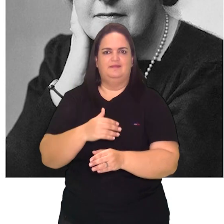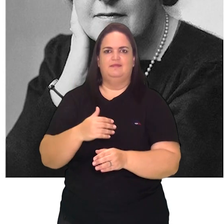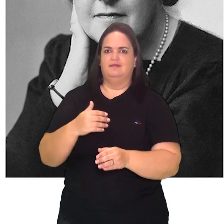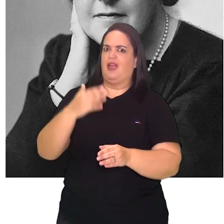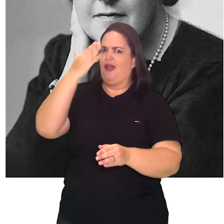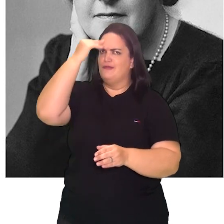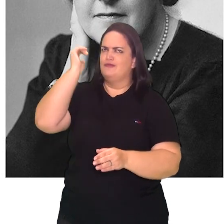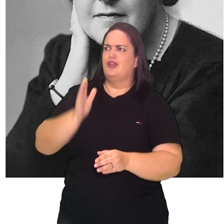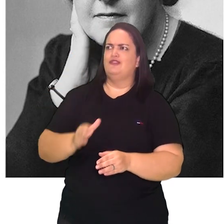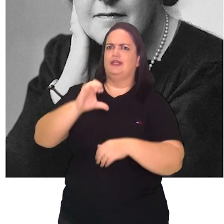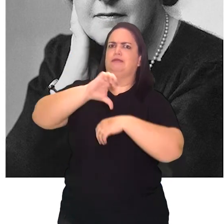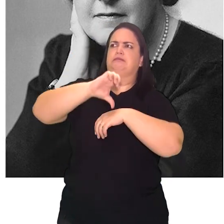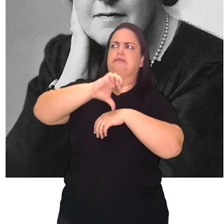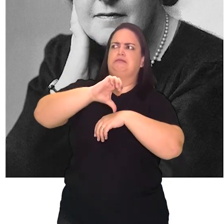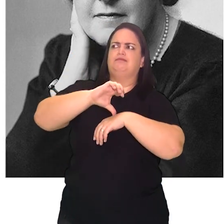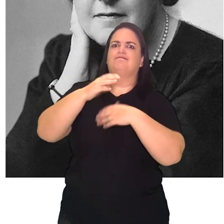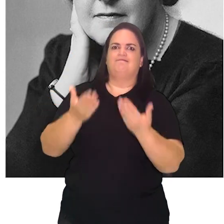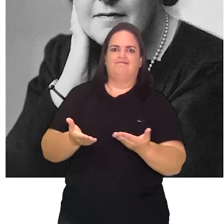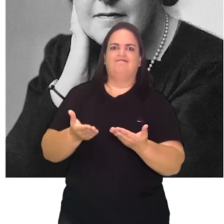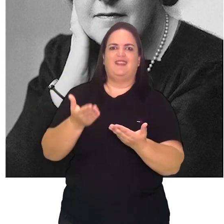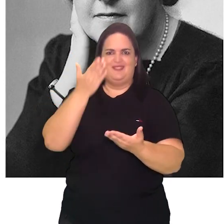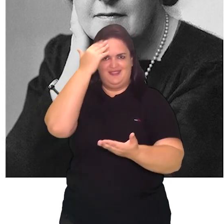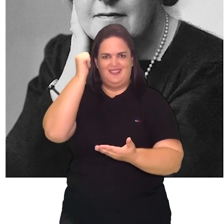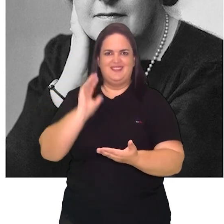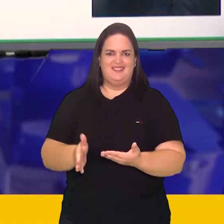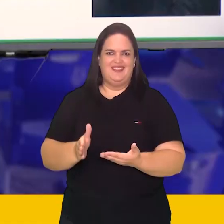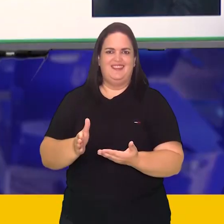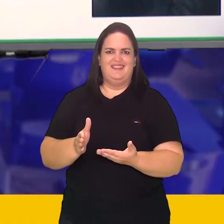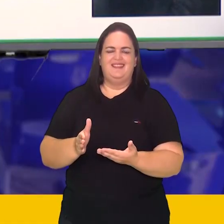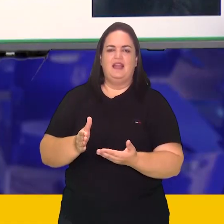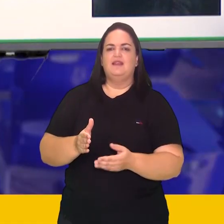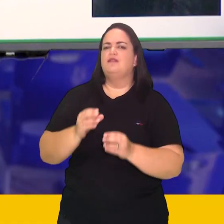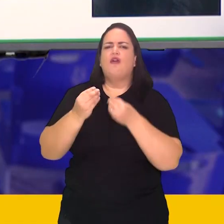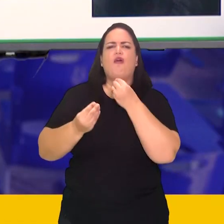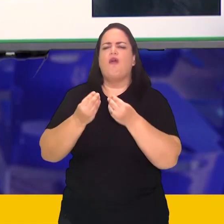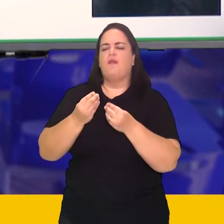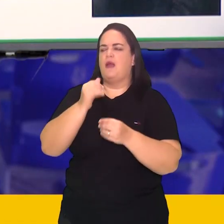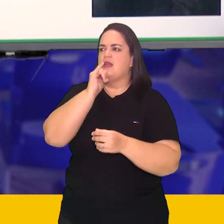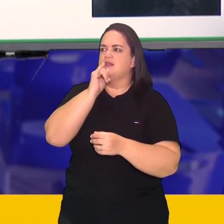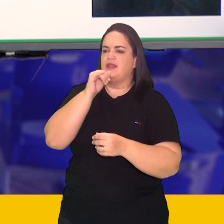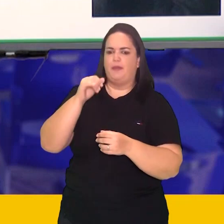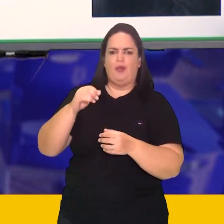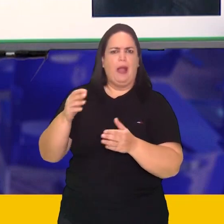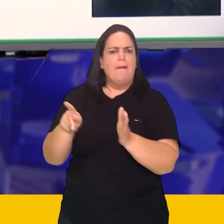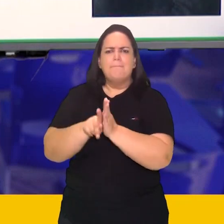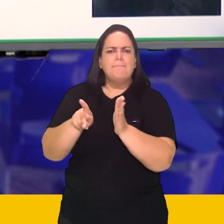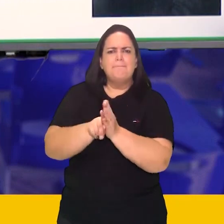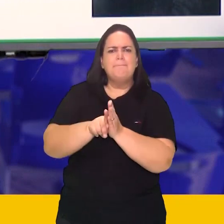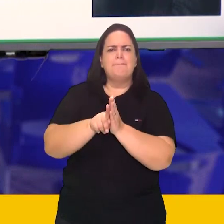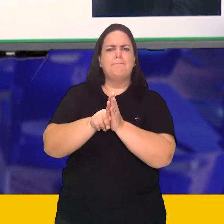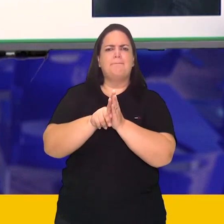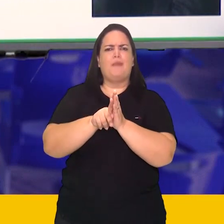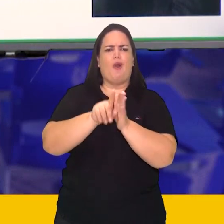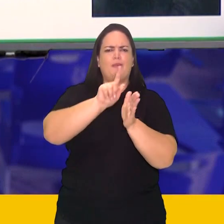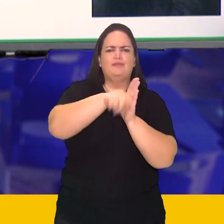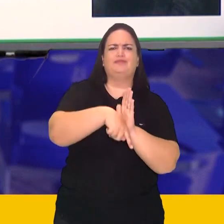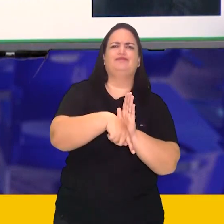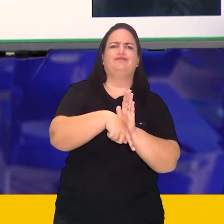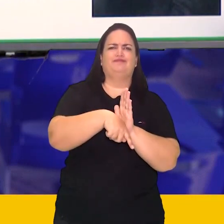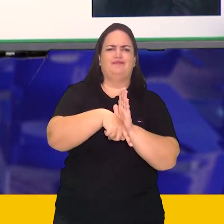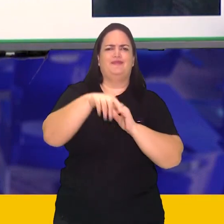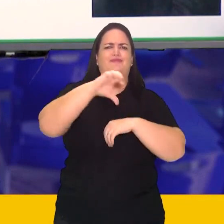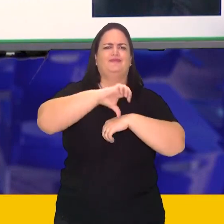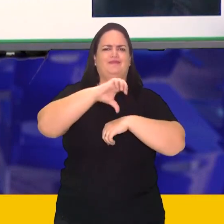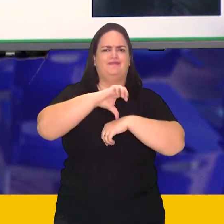enigma. Para saber se uma história pertence ao gênero narrativo de enigma, eu preciso, portanto, ter como